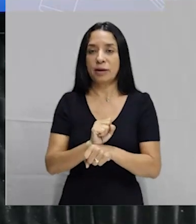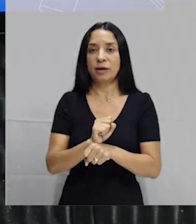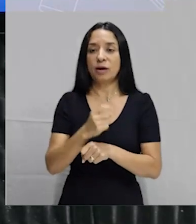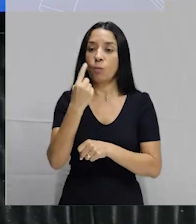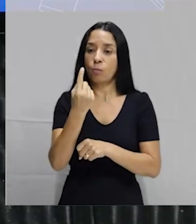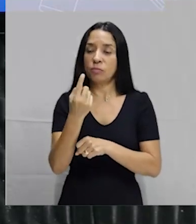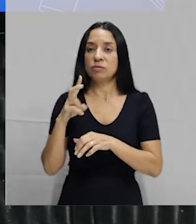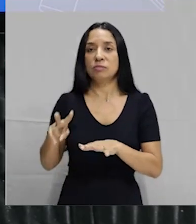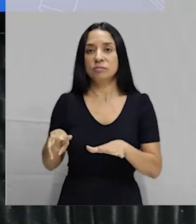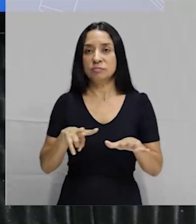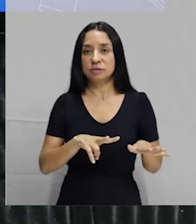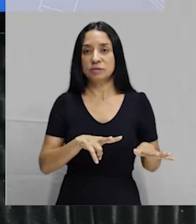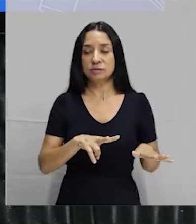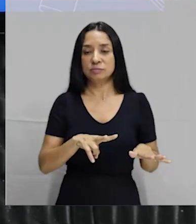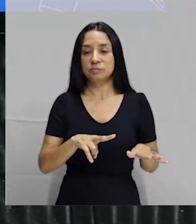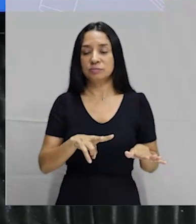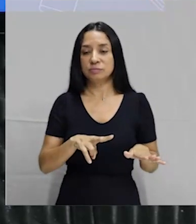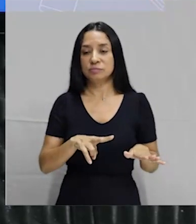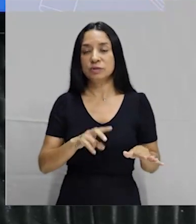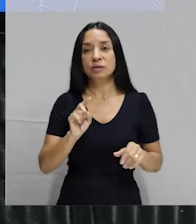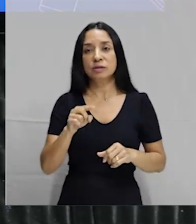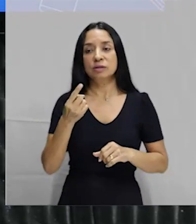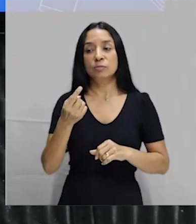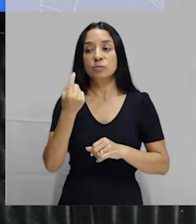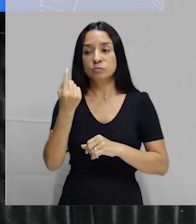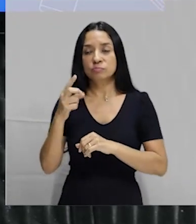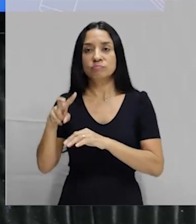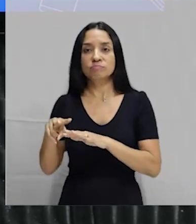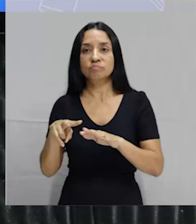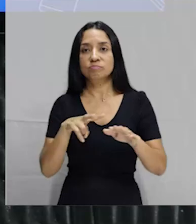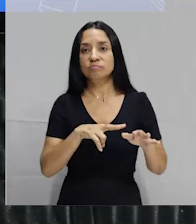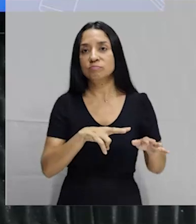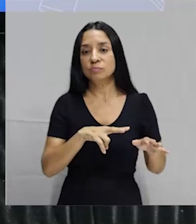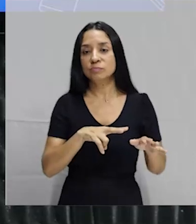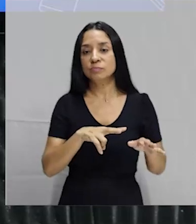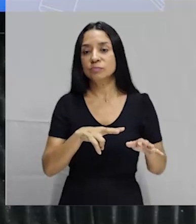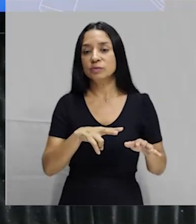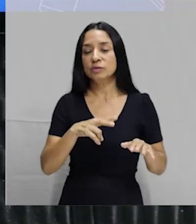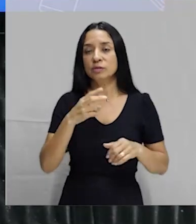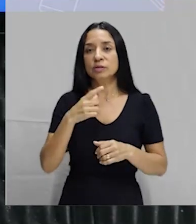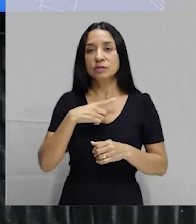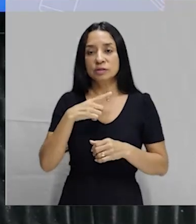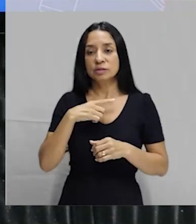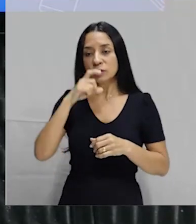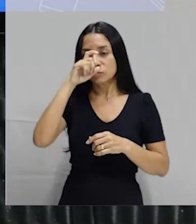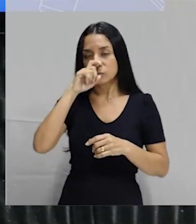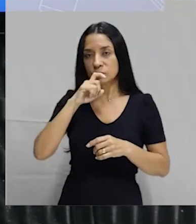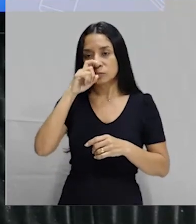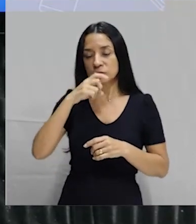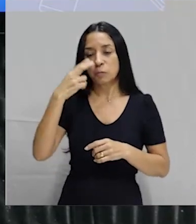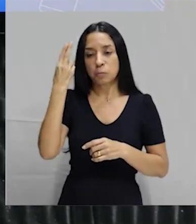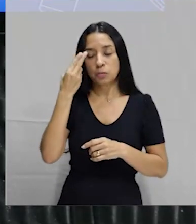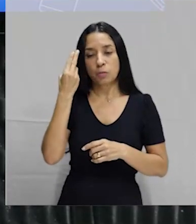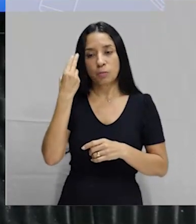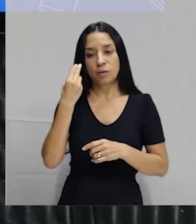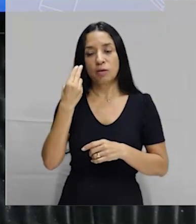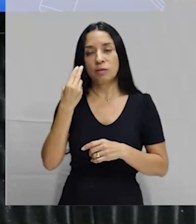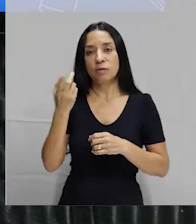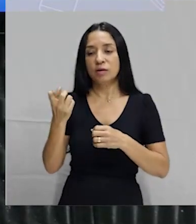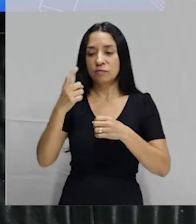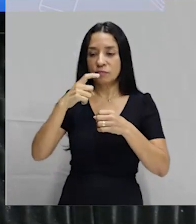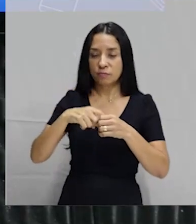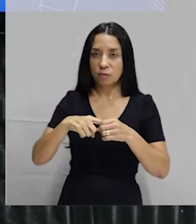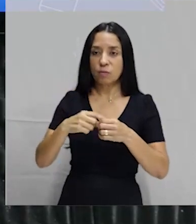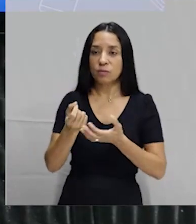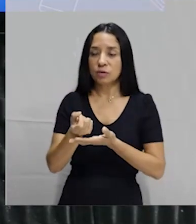uma semana, tá? E aí, depois de uma semana, você vai ter a menstruação normal. E aí, você volta a